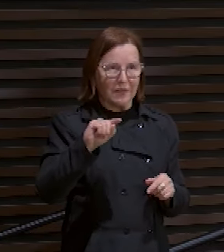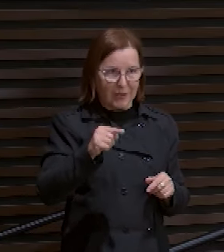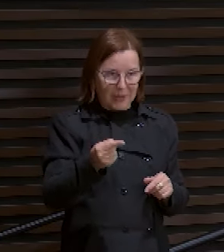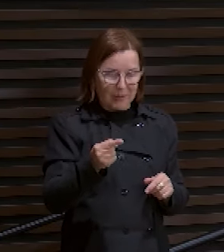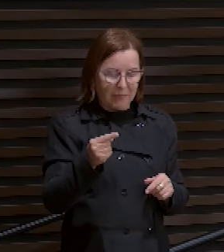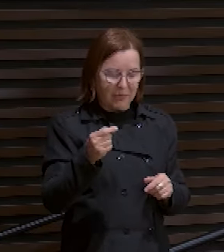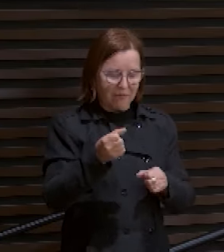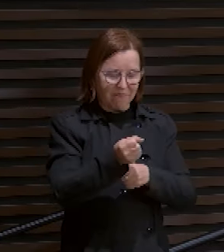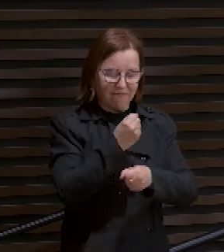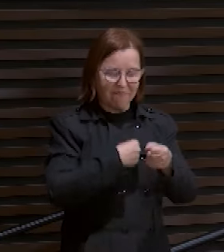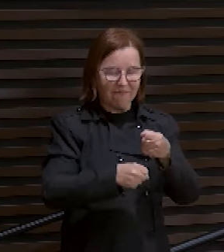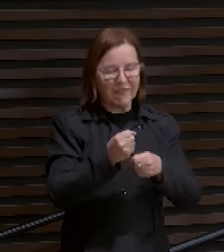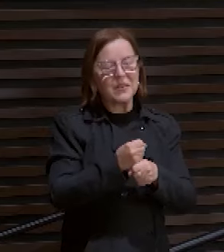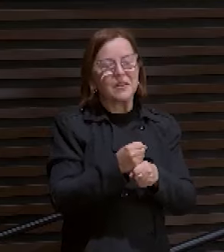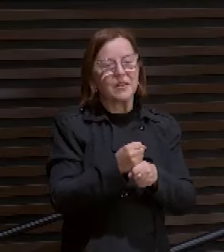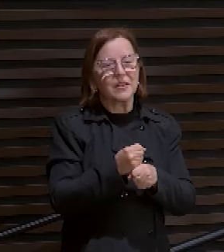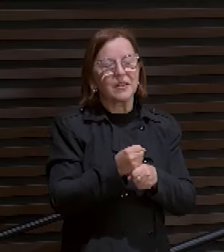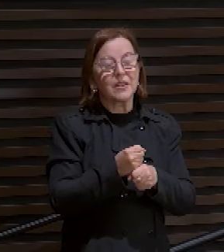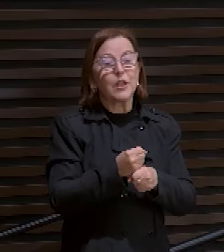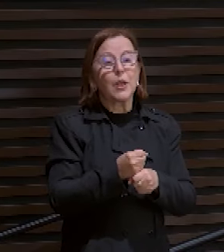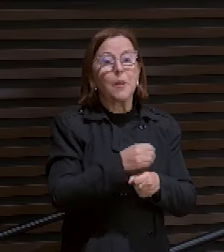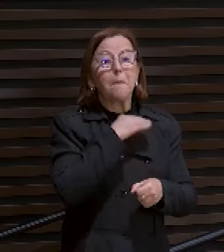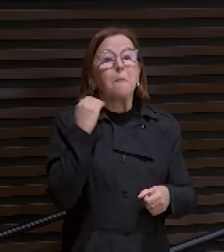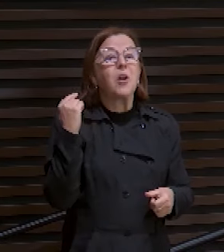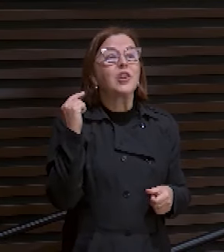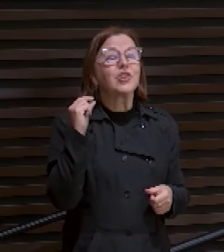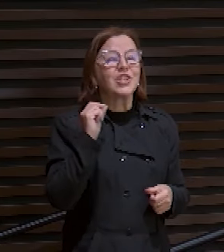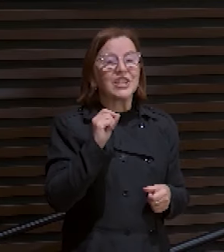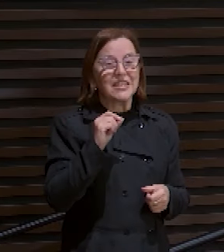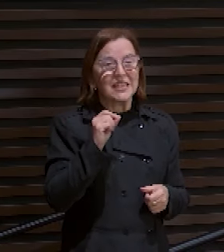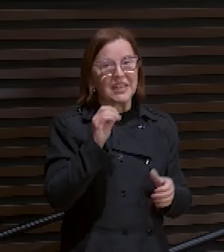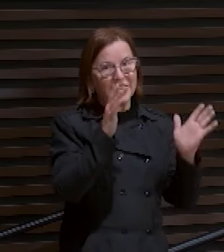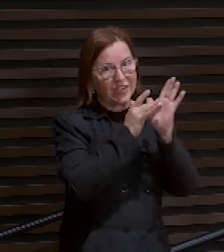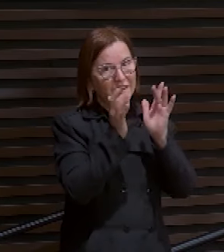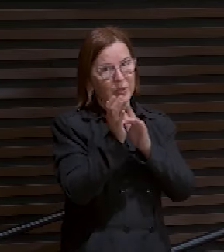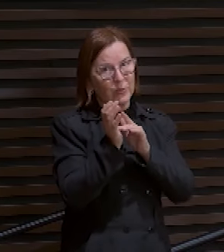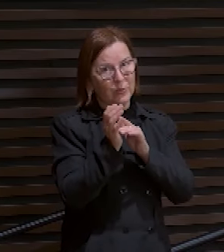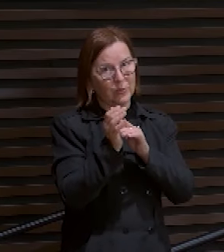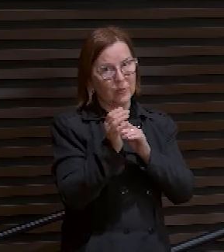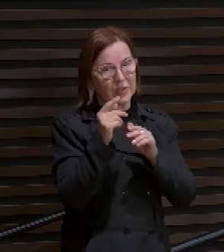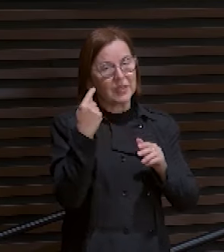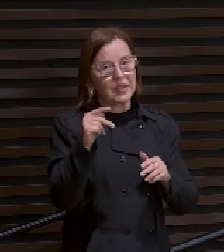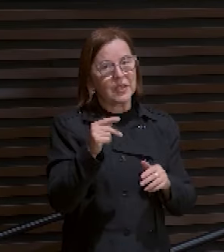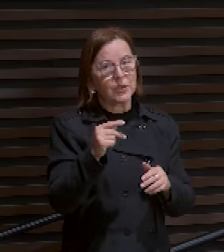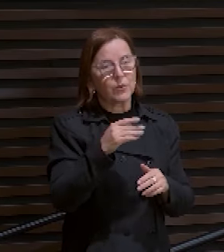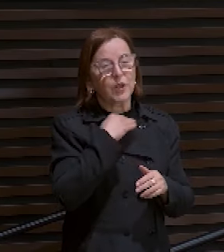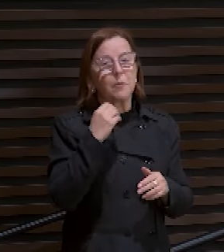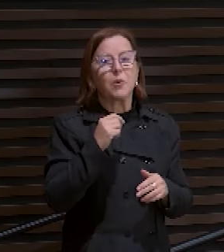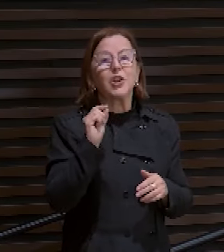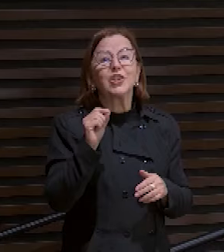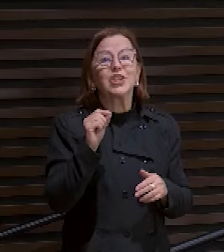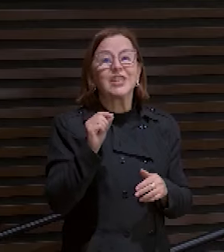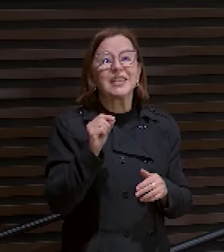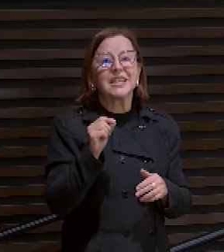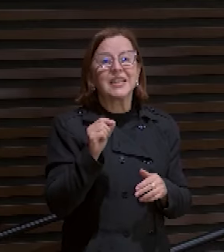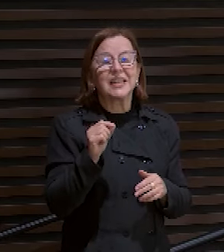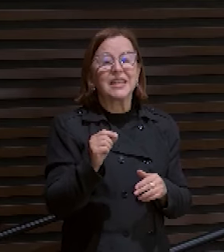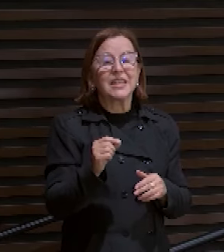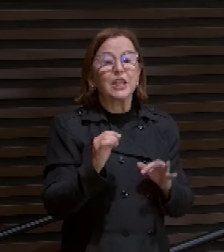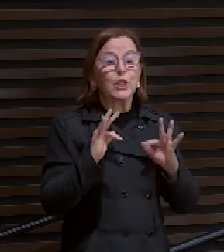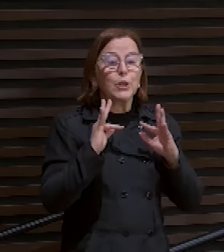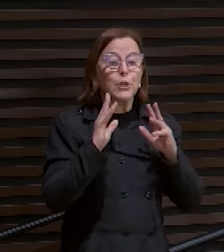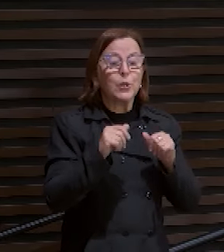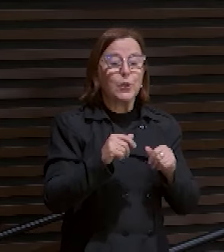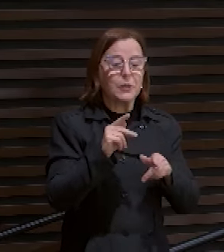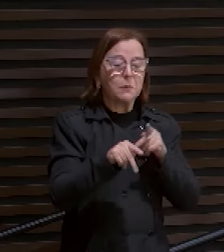De quem? De Jesus. E Jesus e naquela morte quem estava incluso? Incluído. Todos